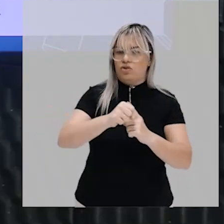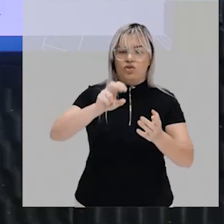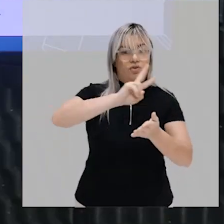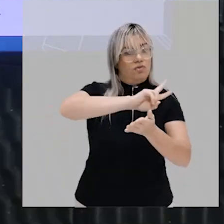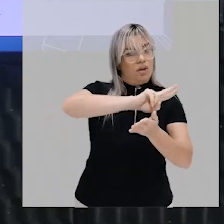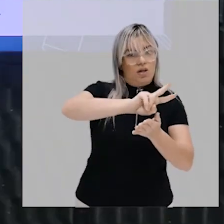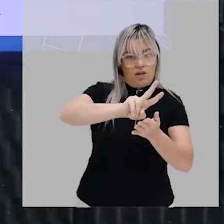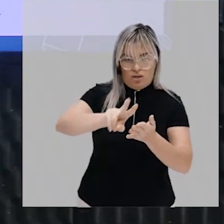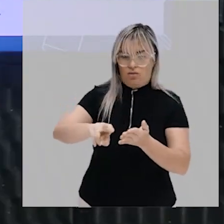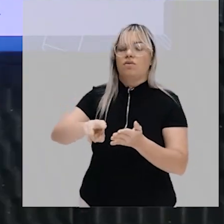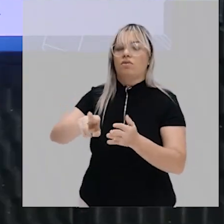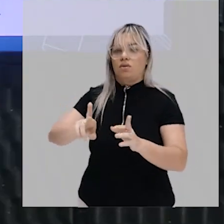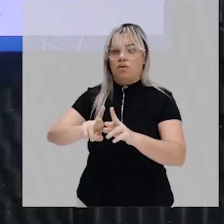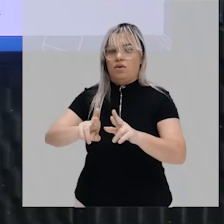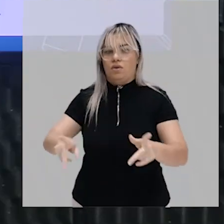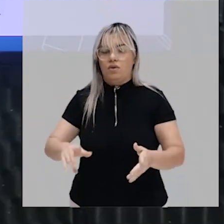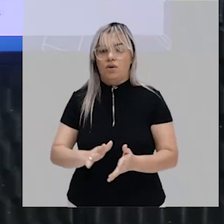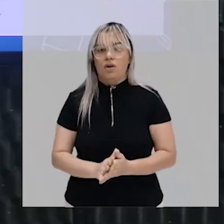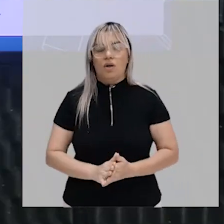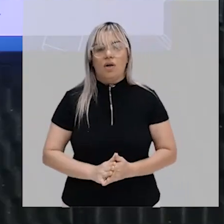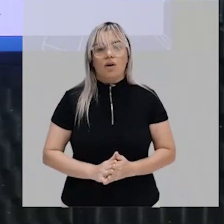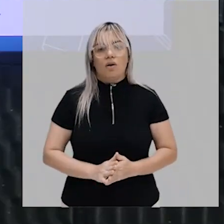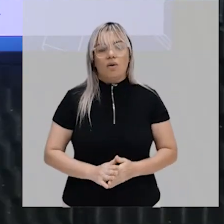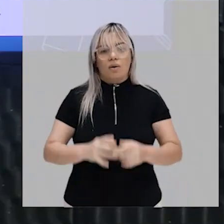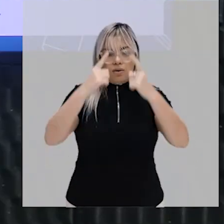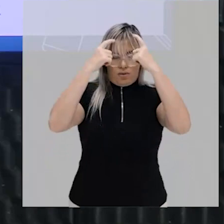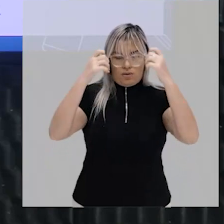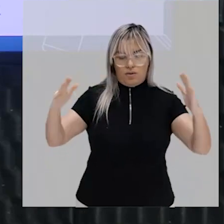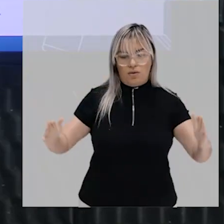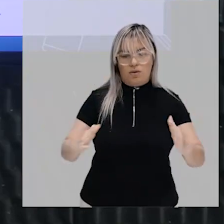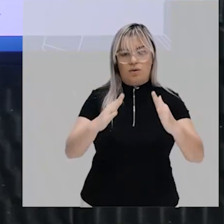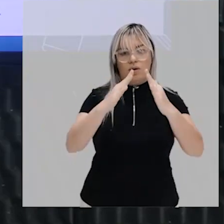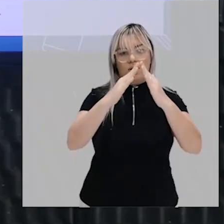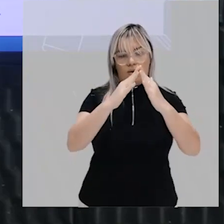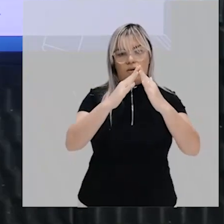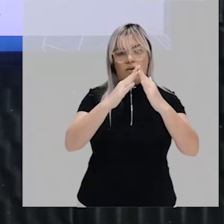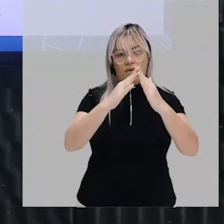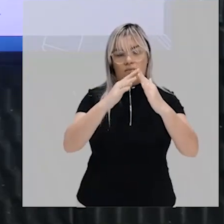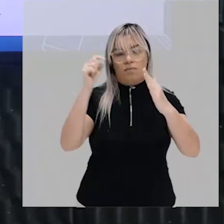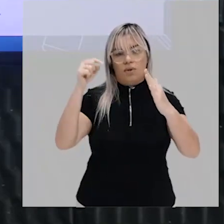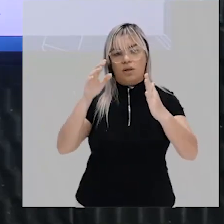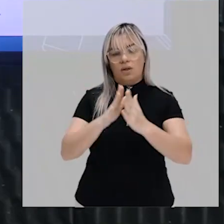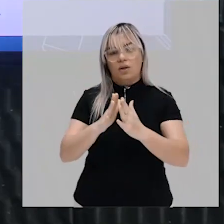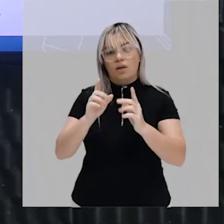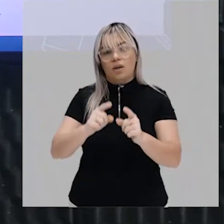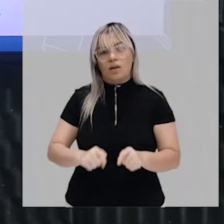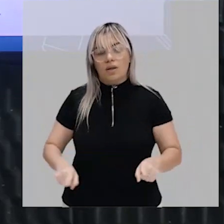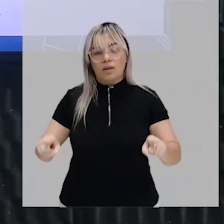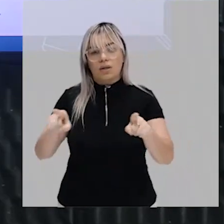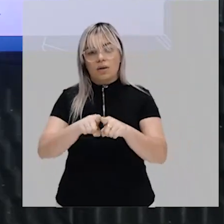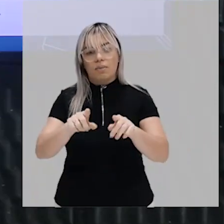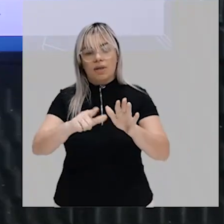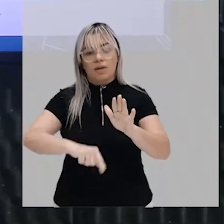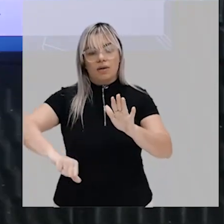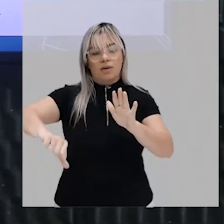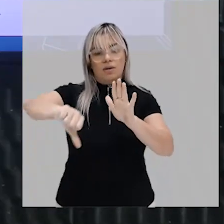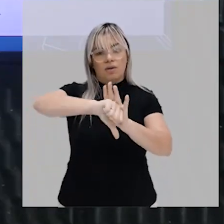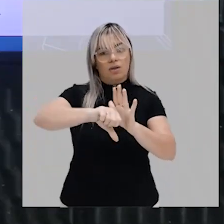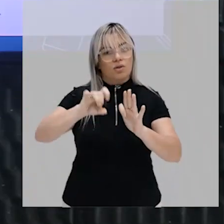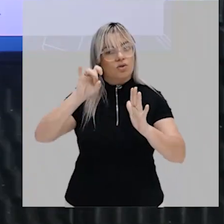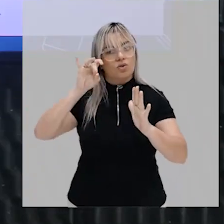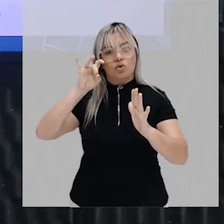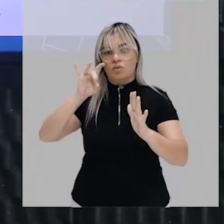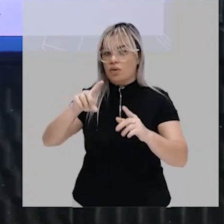diferentes violência violência doméstica violência no sentido criminal mas só o Estado é autorizado